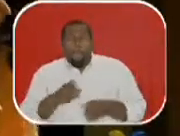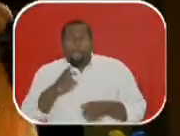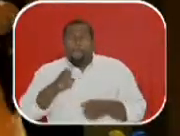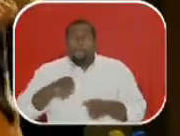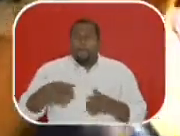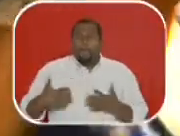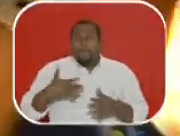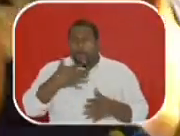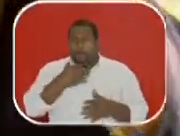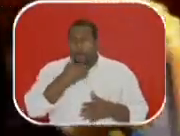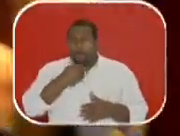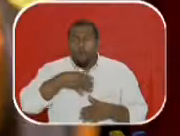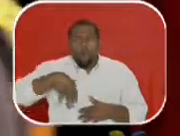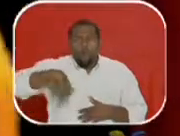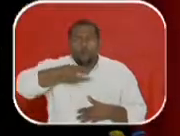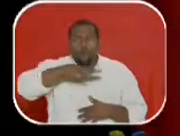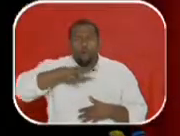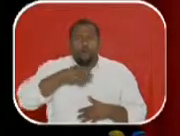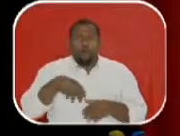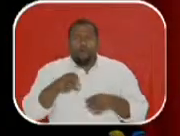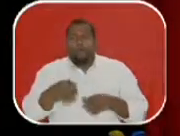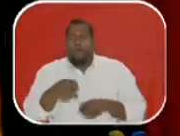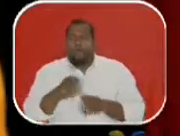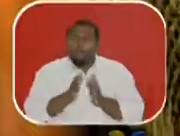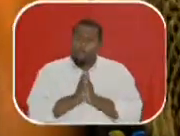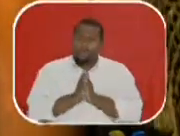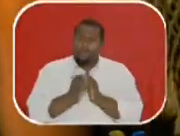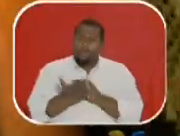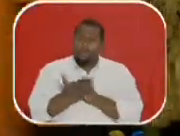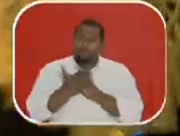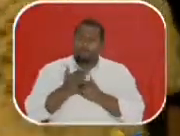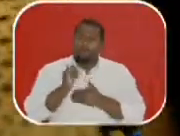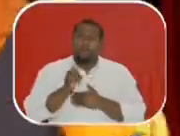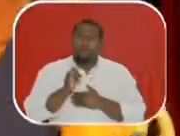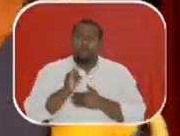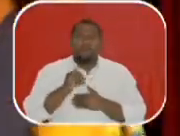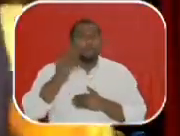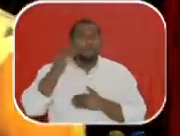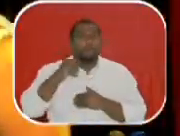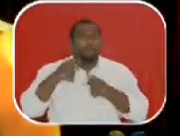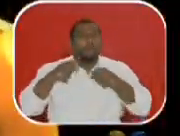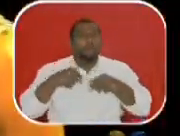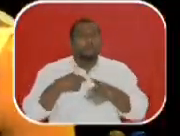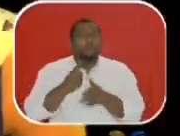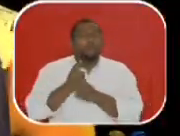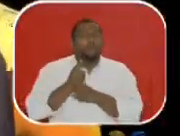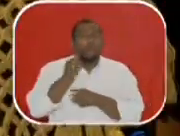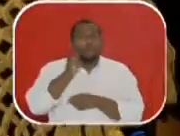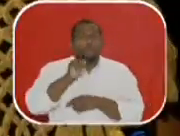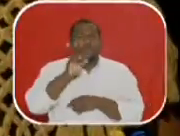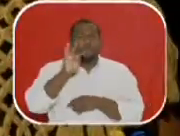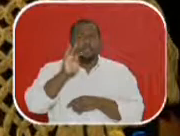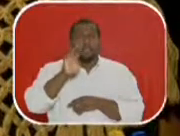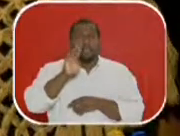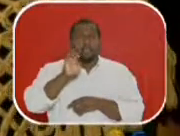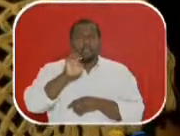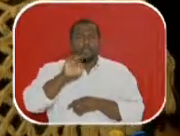dos homens. O moço pode me dar uma informação? Diga, moço. Sabe onde é que eu posso encontrar a Teresa?